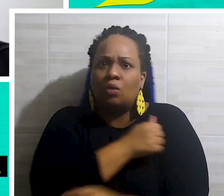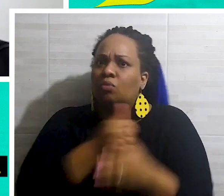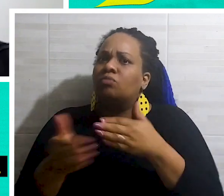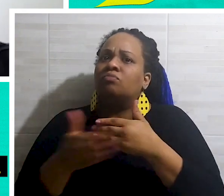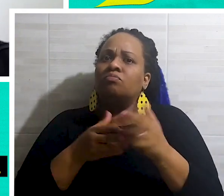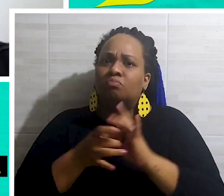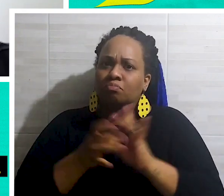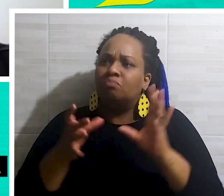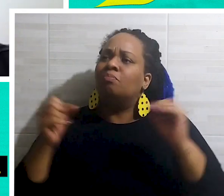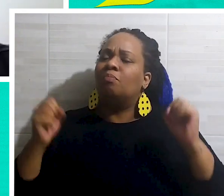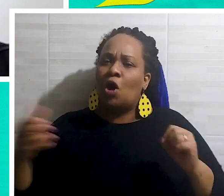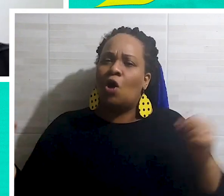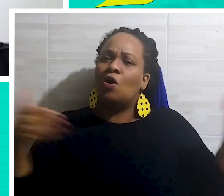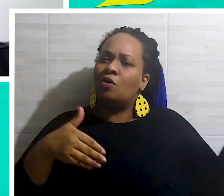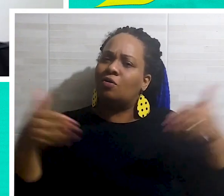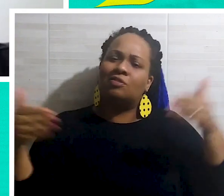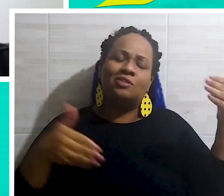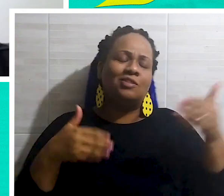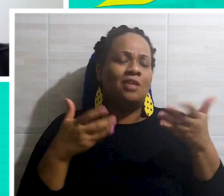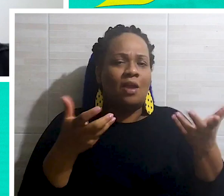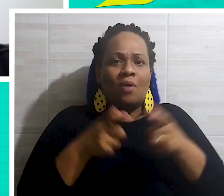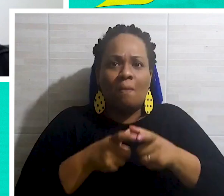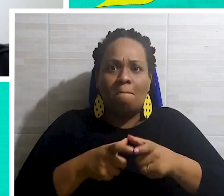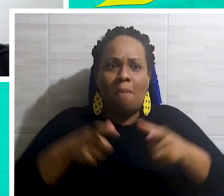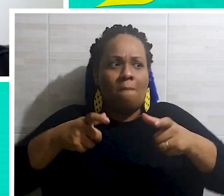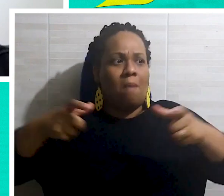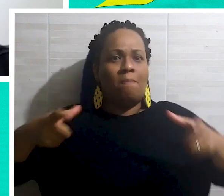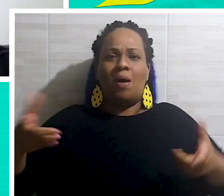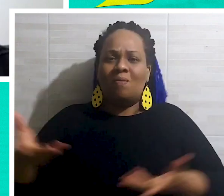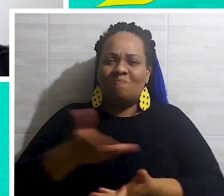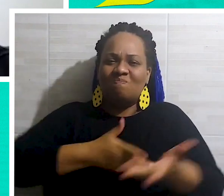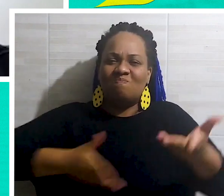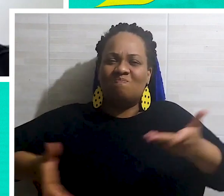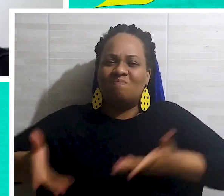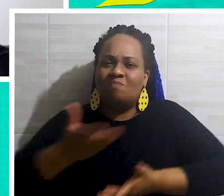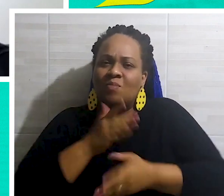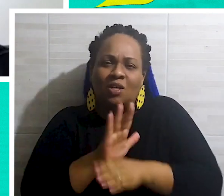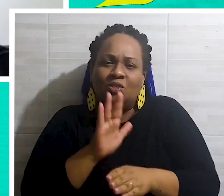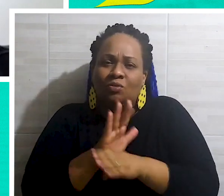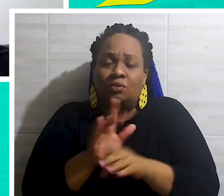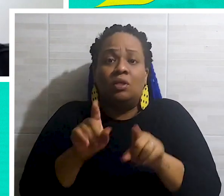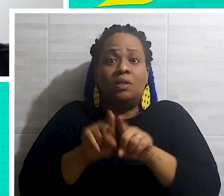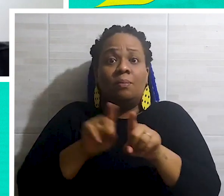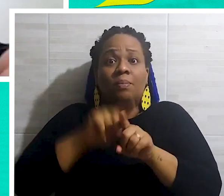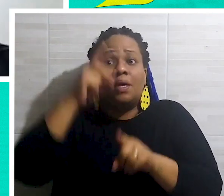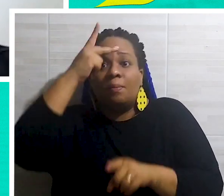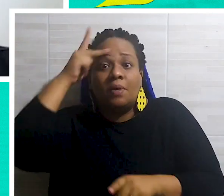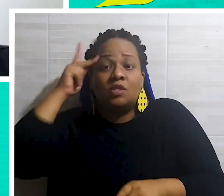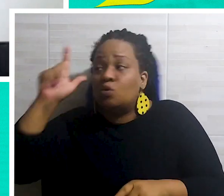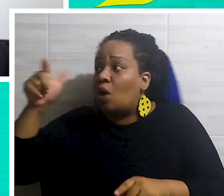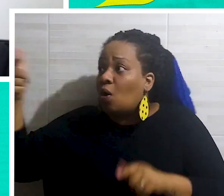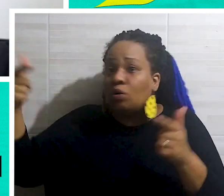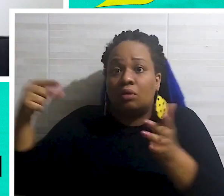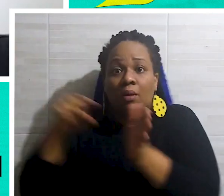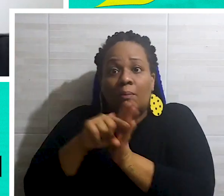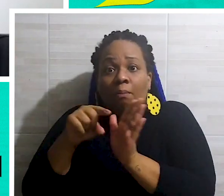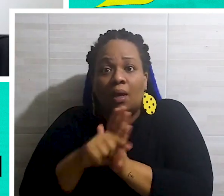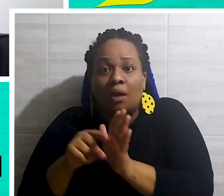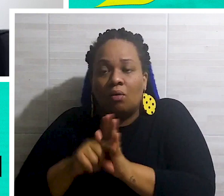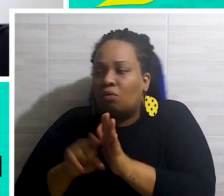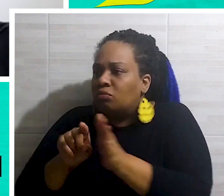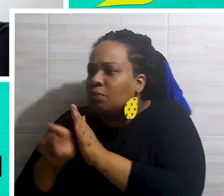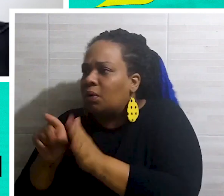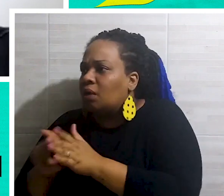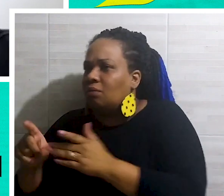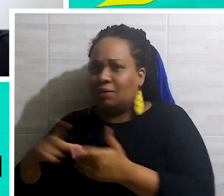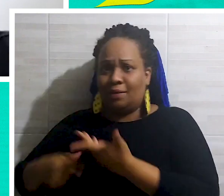outros alunos possam participar. Então, assim, a ideia é a gente tenha o máximo de gente colaborando, participando. Fora as pessoas que a gente pergunta, que não estão